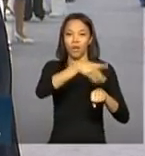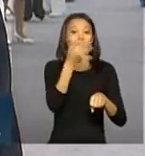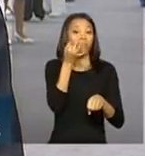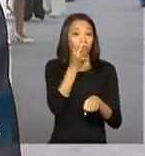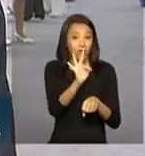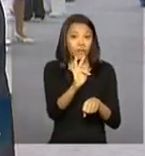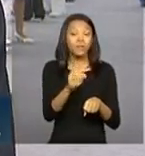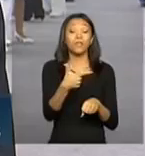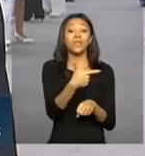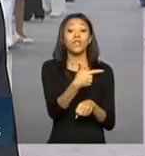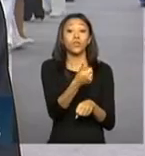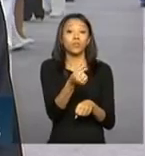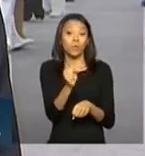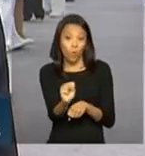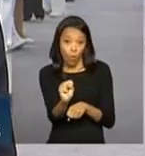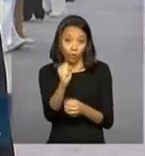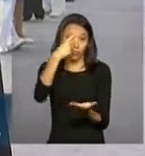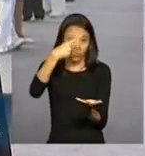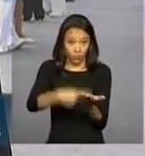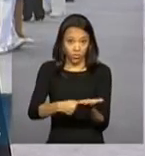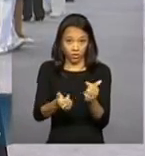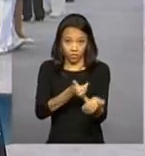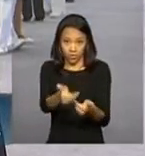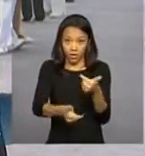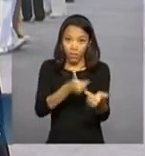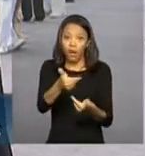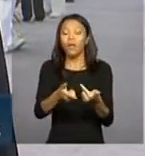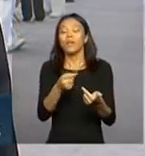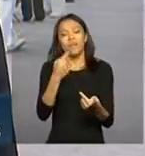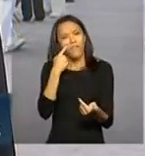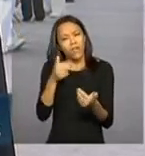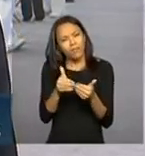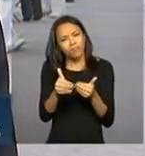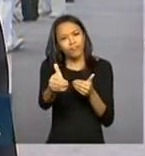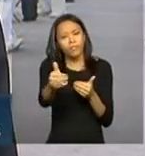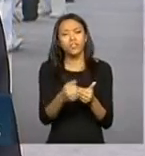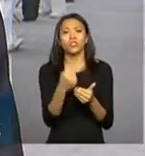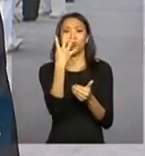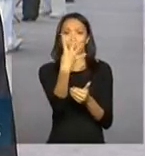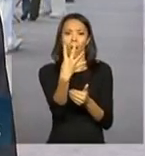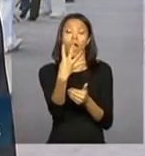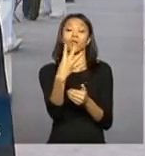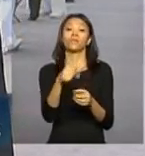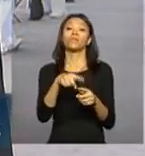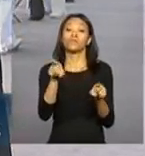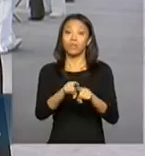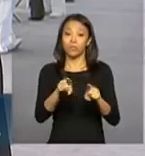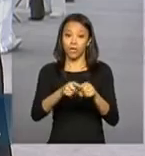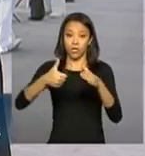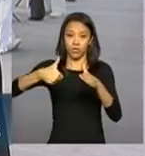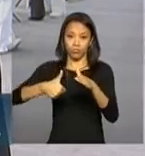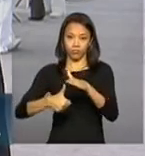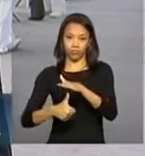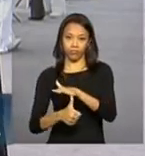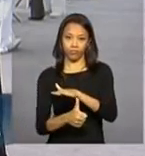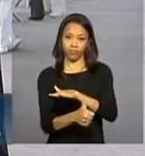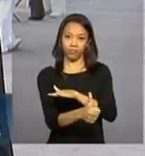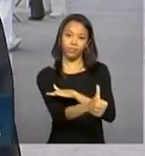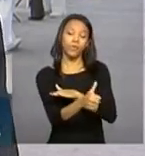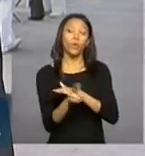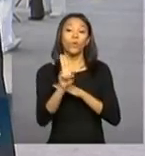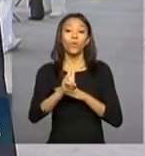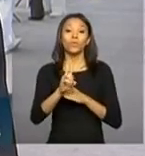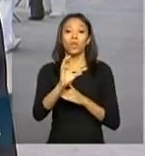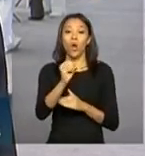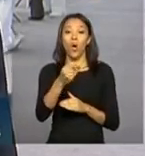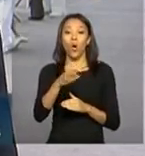2008 e prevê a construção de quatro submarinos convencionais, movidos a óleo diesel